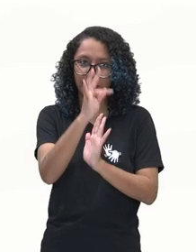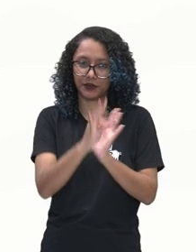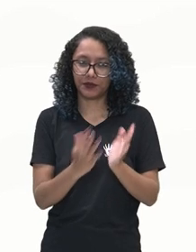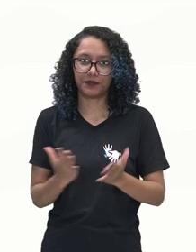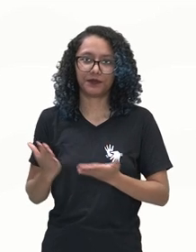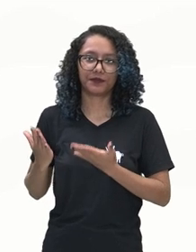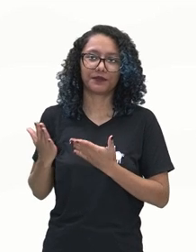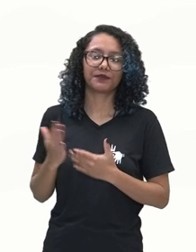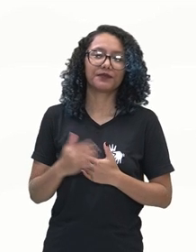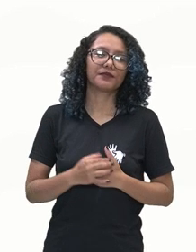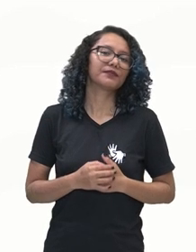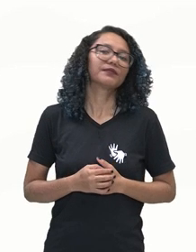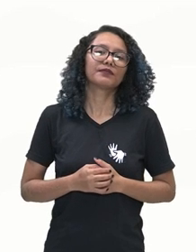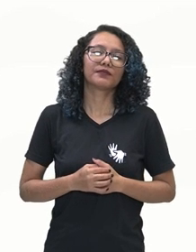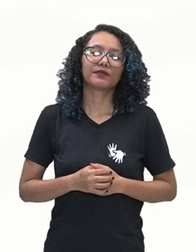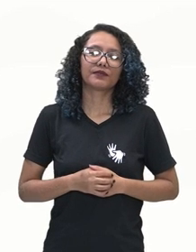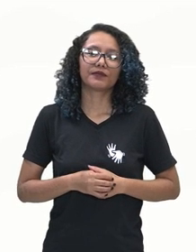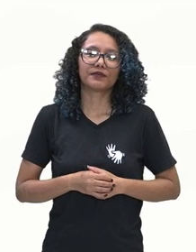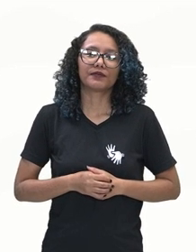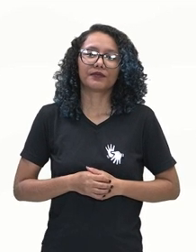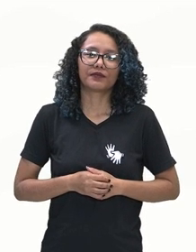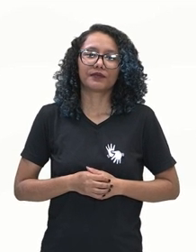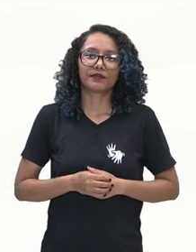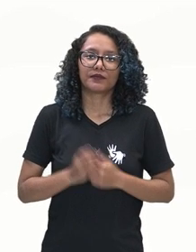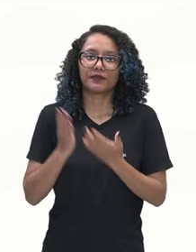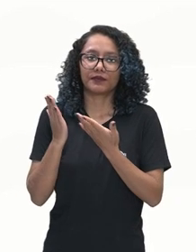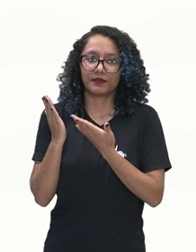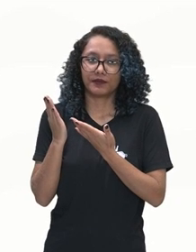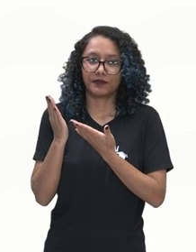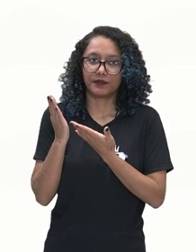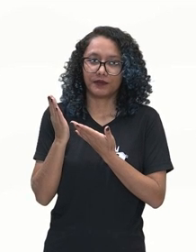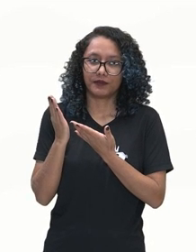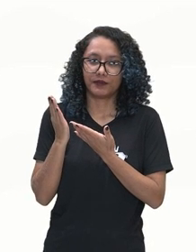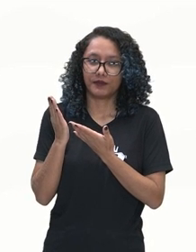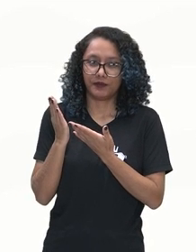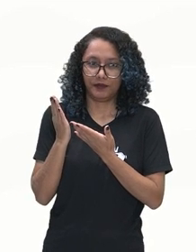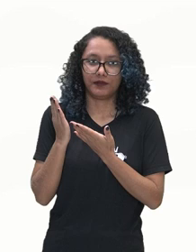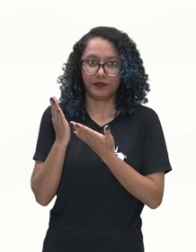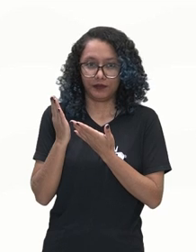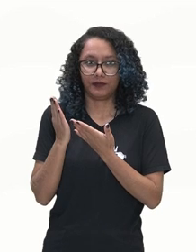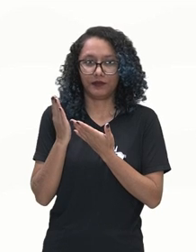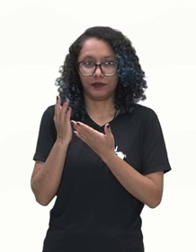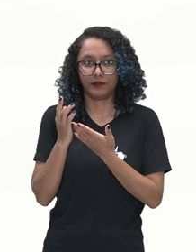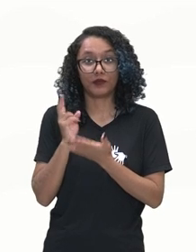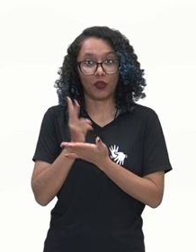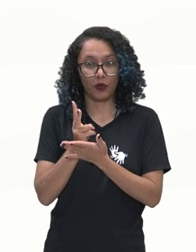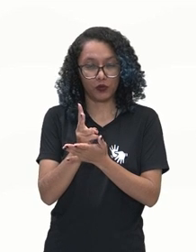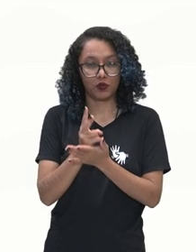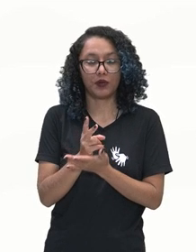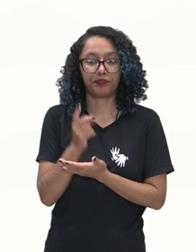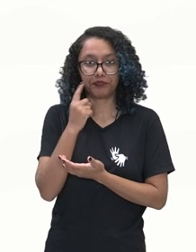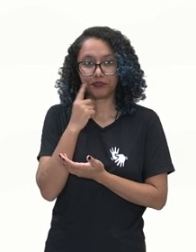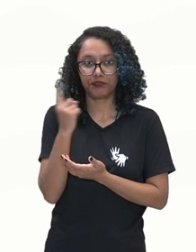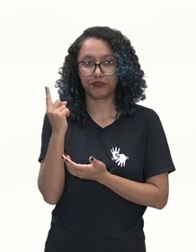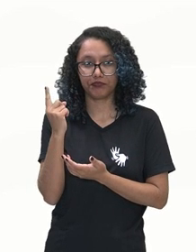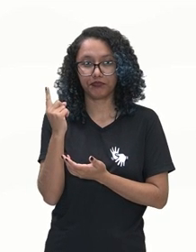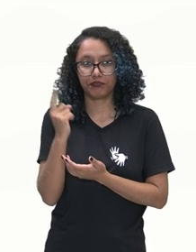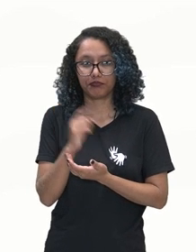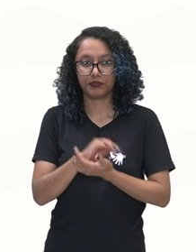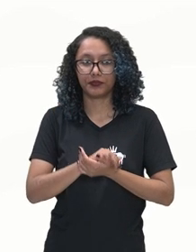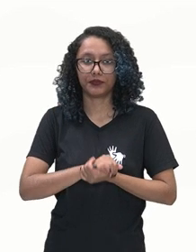olha só. We will check in. I will buy. I